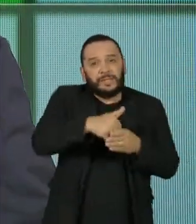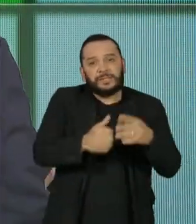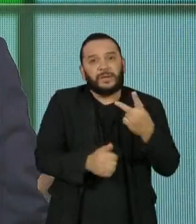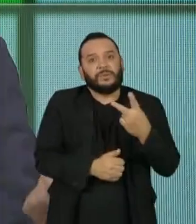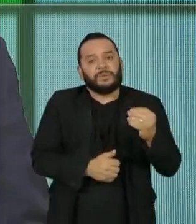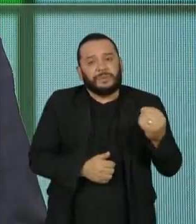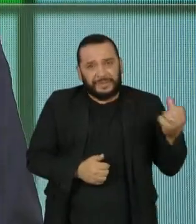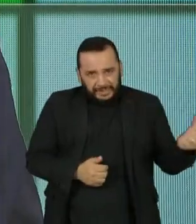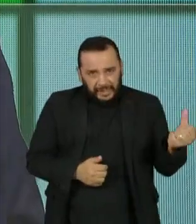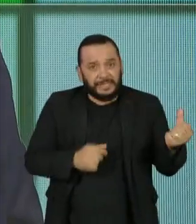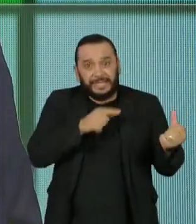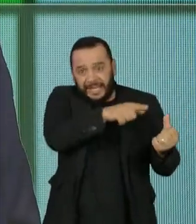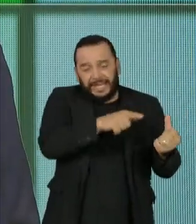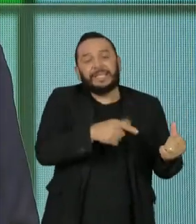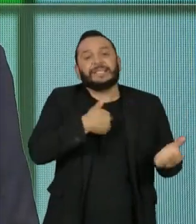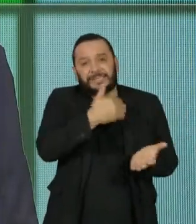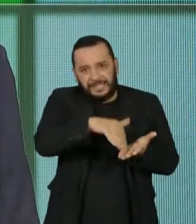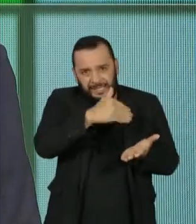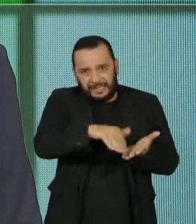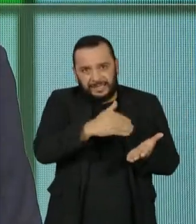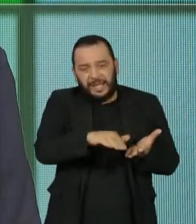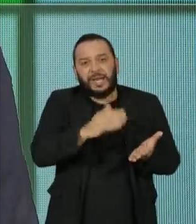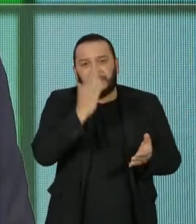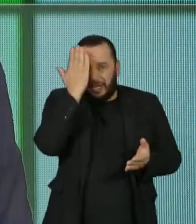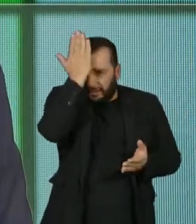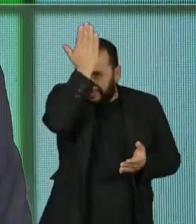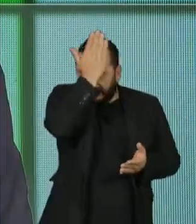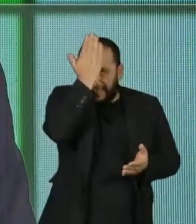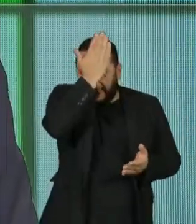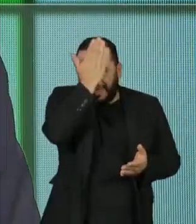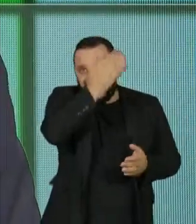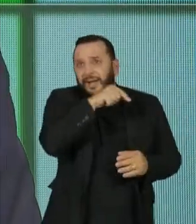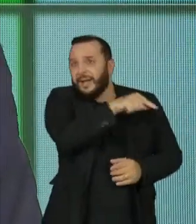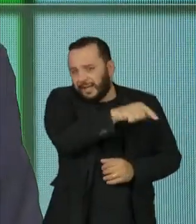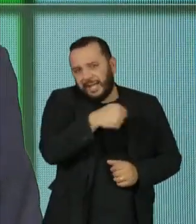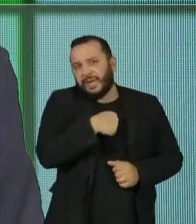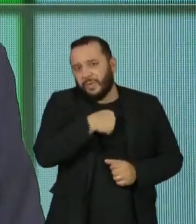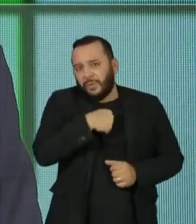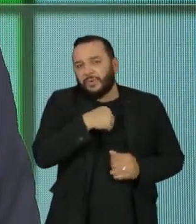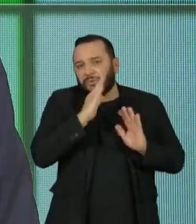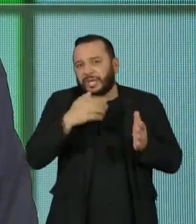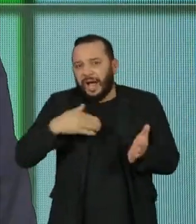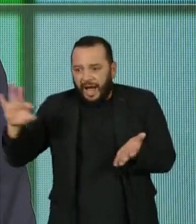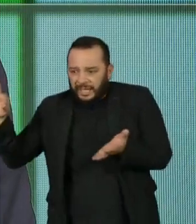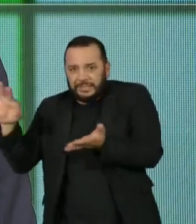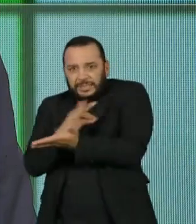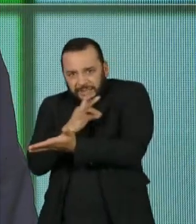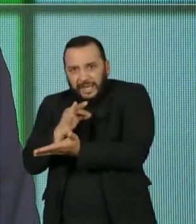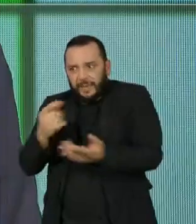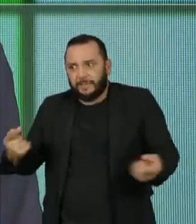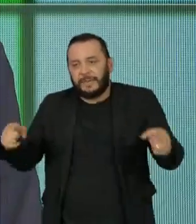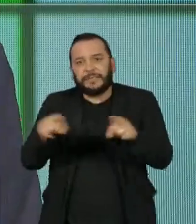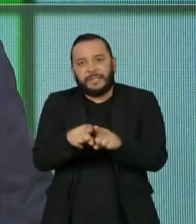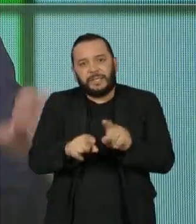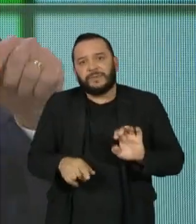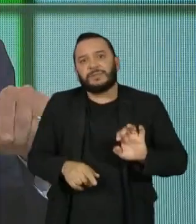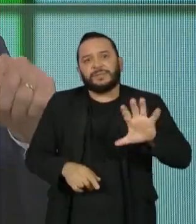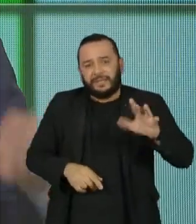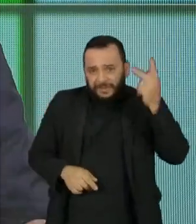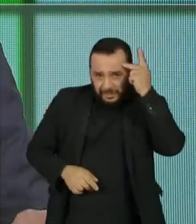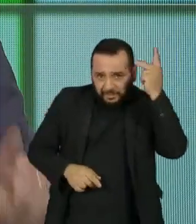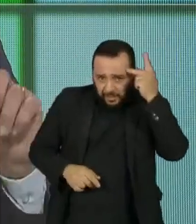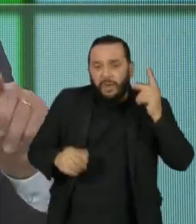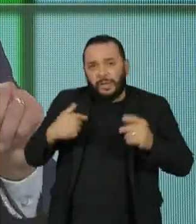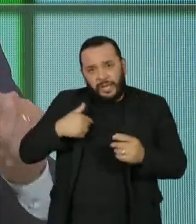secretário do Serra. E eu assinei convênios com o Estado de São Paulo, repassei verba do Ministério da Educação para São Paulo. Eu